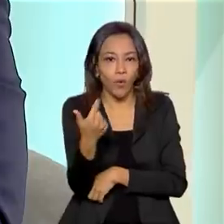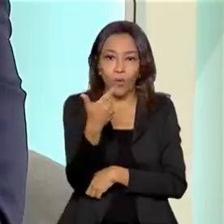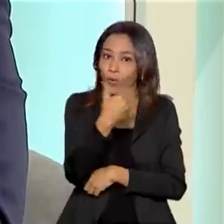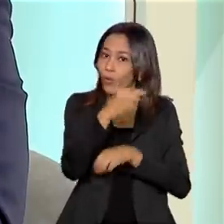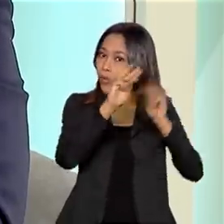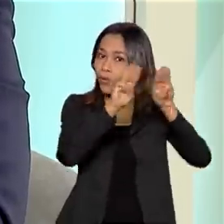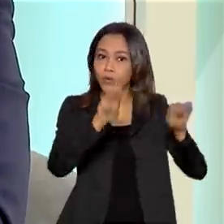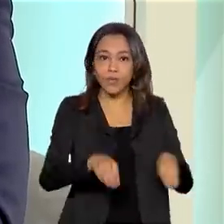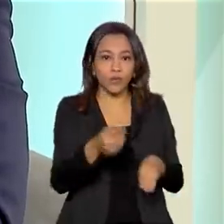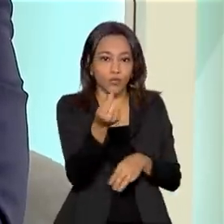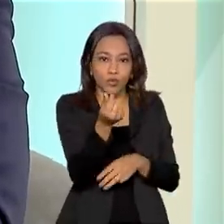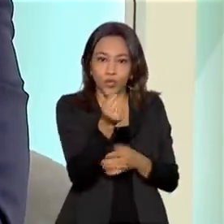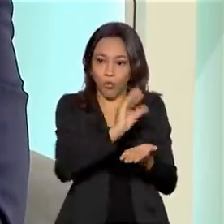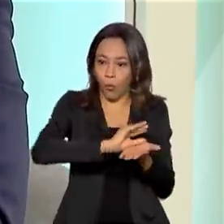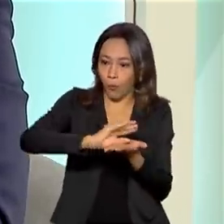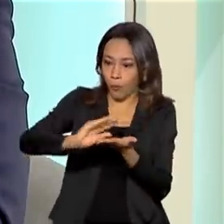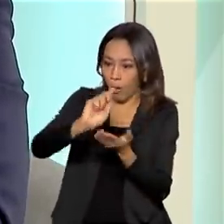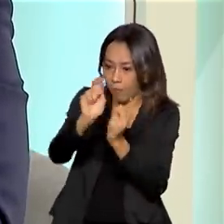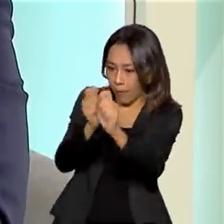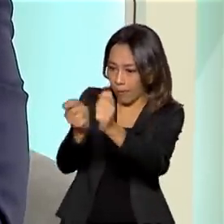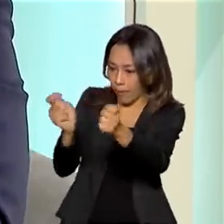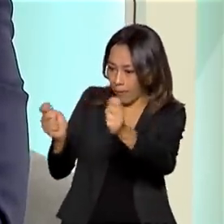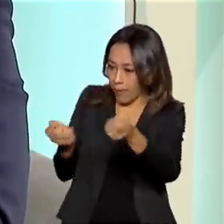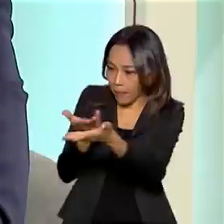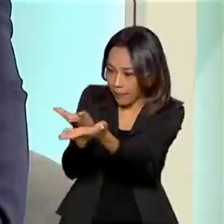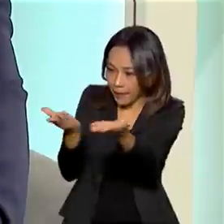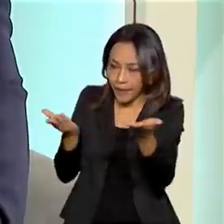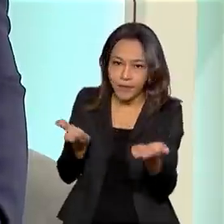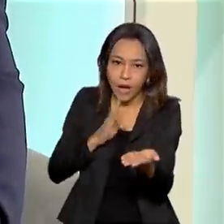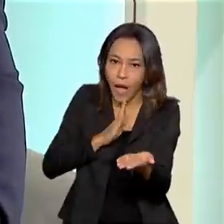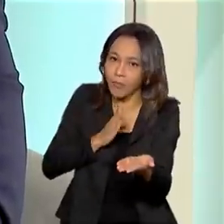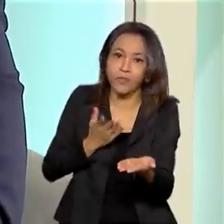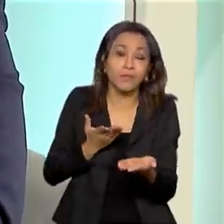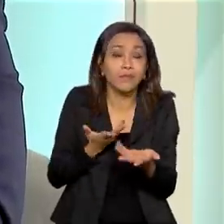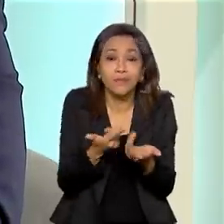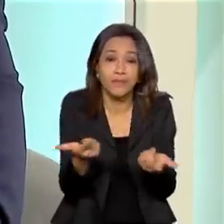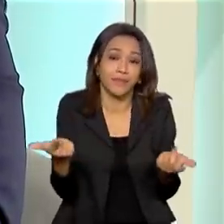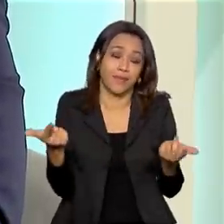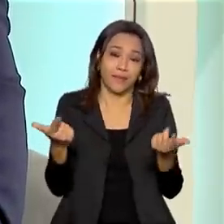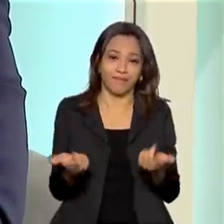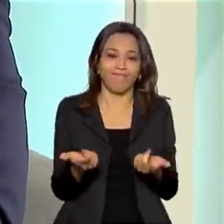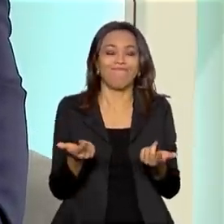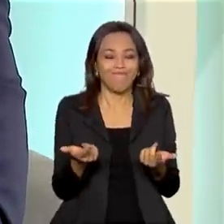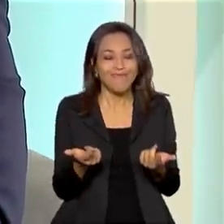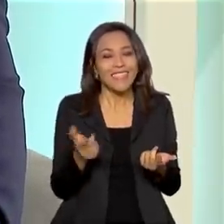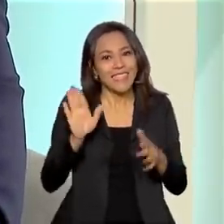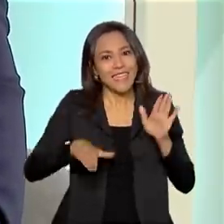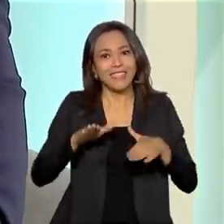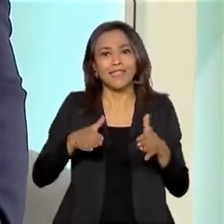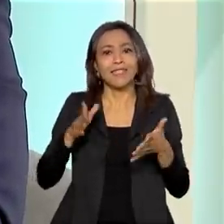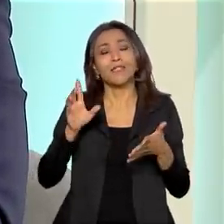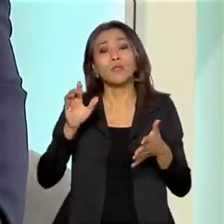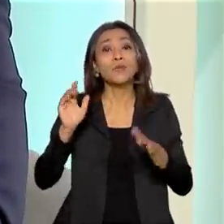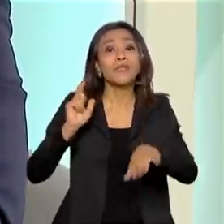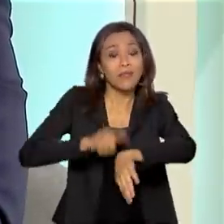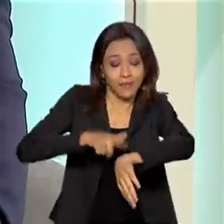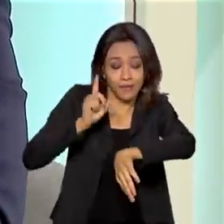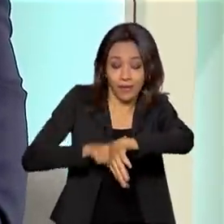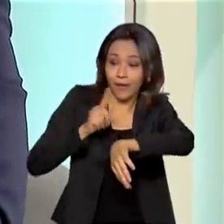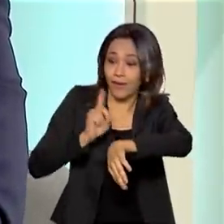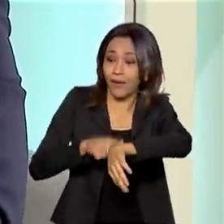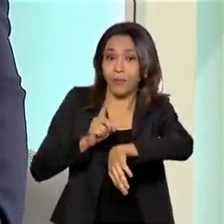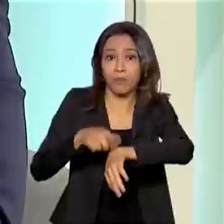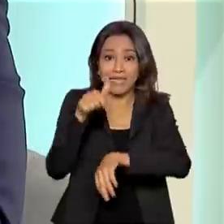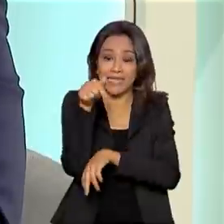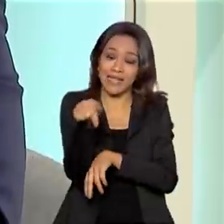verba necessária para desenvolver isso com rapidez, e muitas vezes se esbarra no timing, porque a pessoa tem que abrir